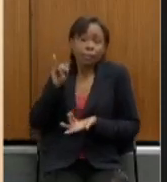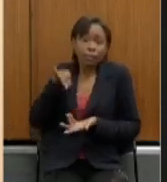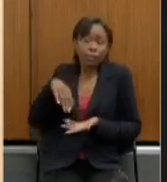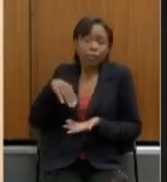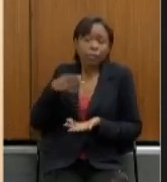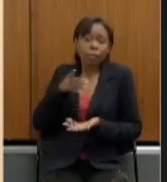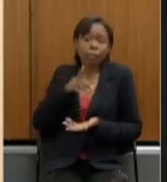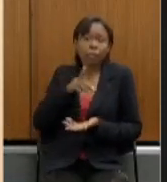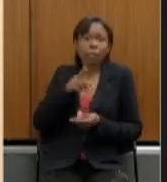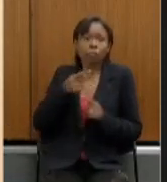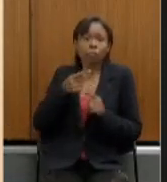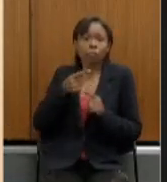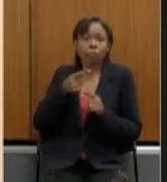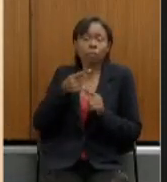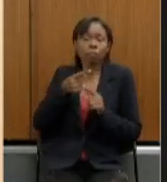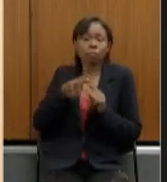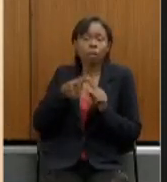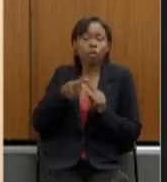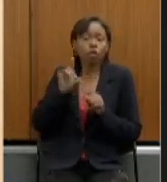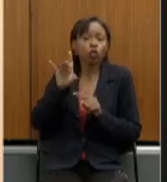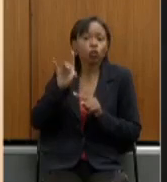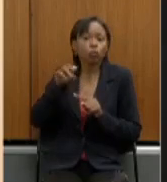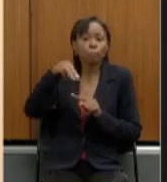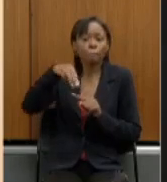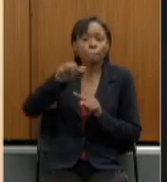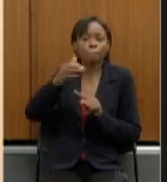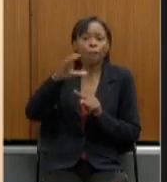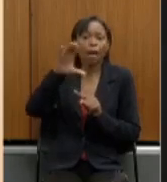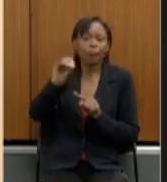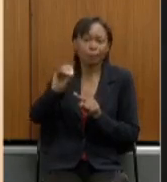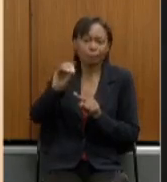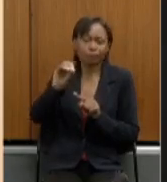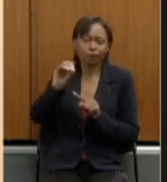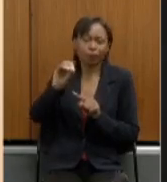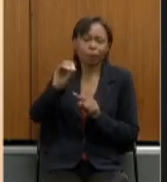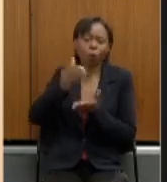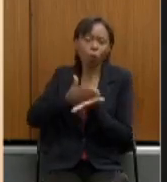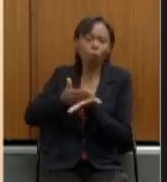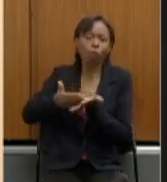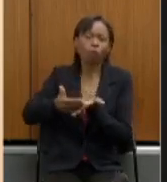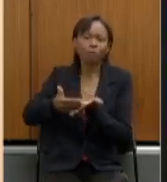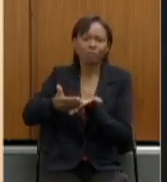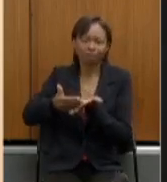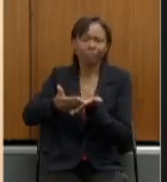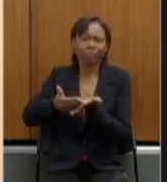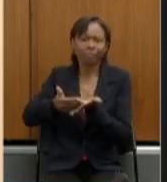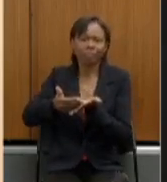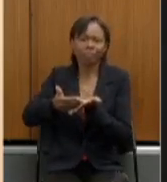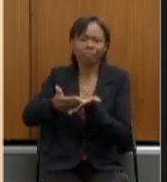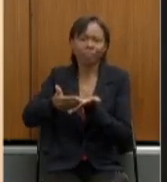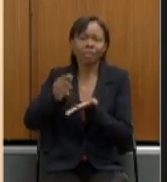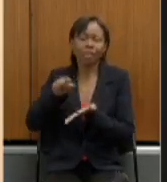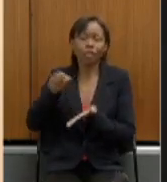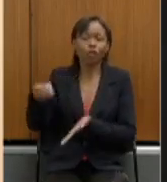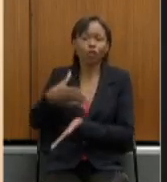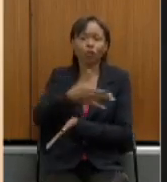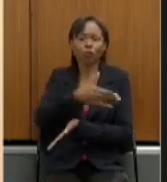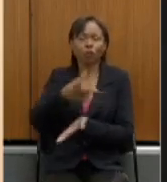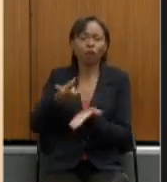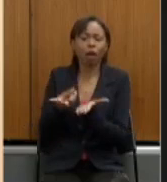em março é que poderia haver a incidência 90 dias depois desta nova alíquota